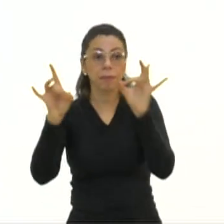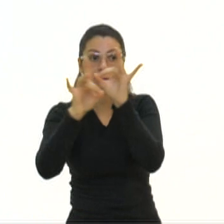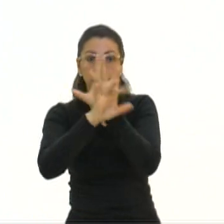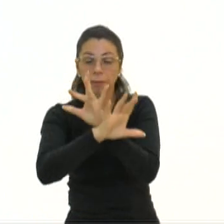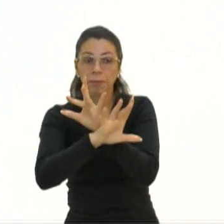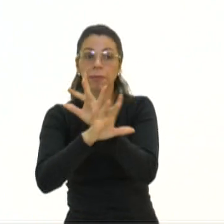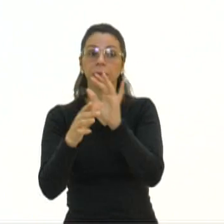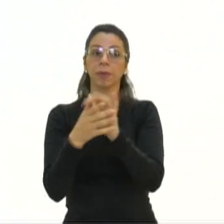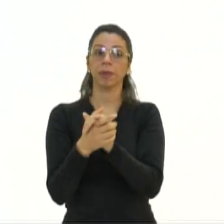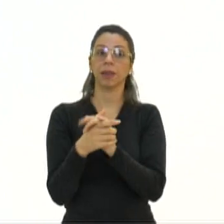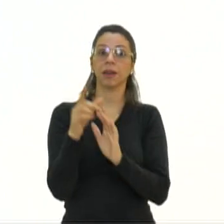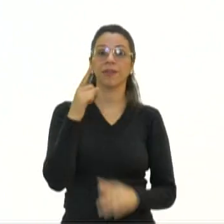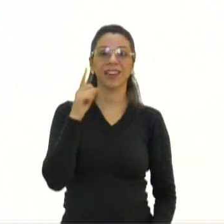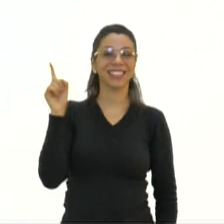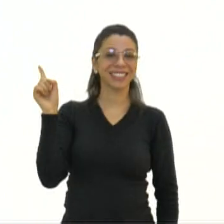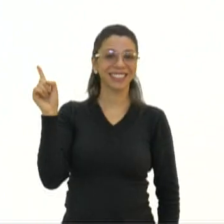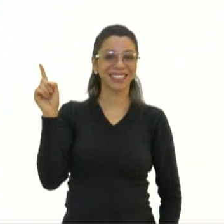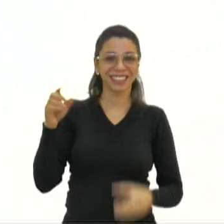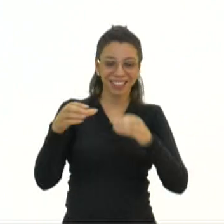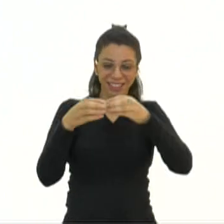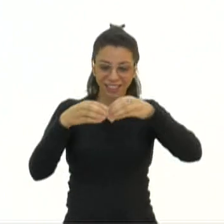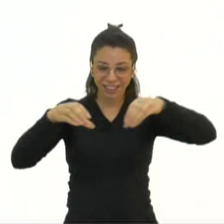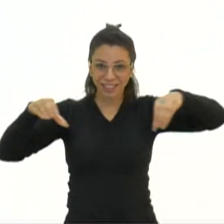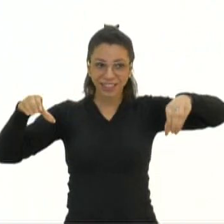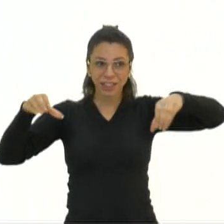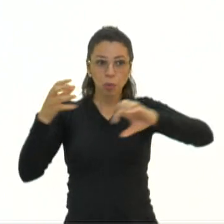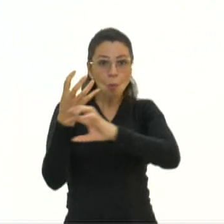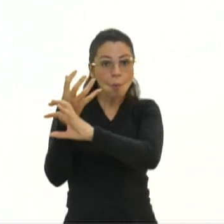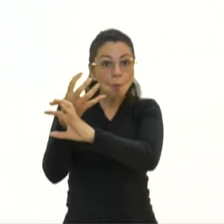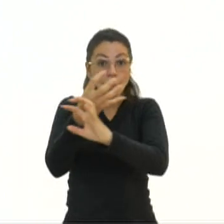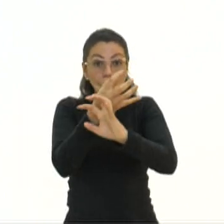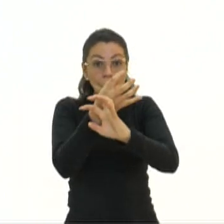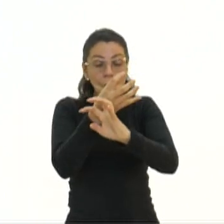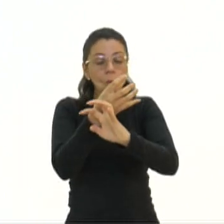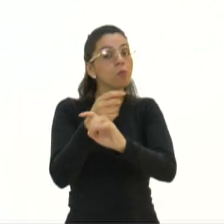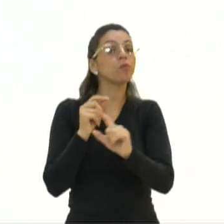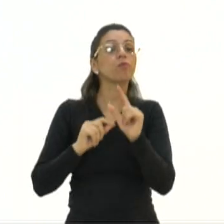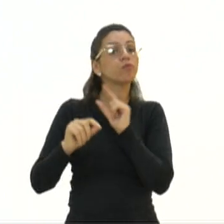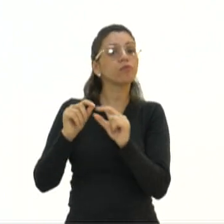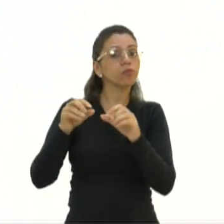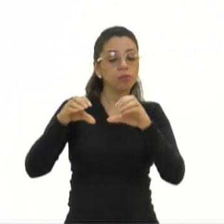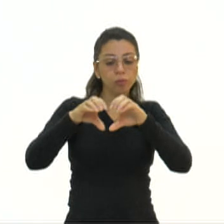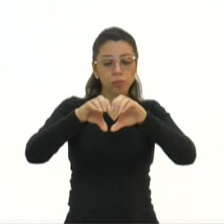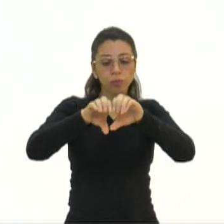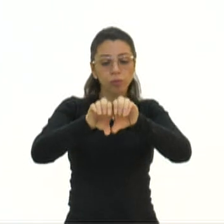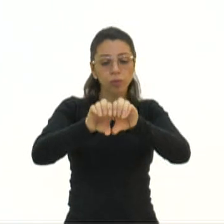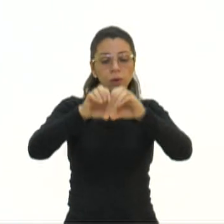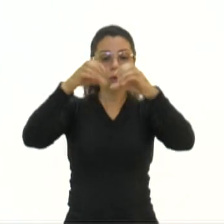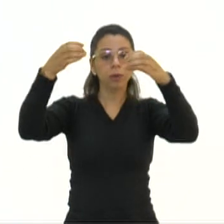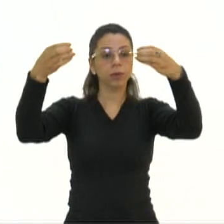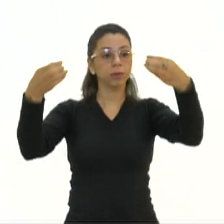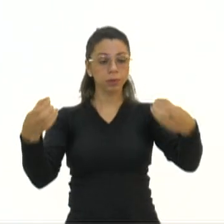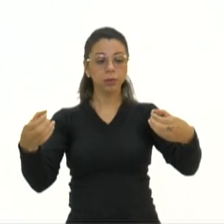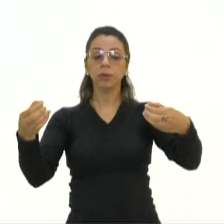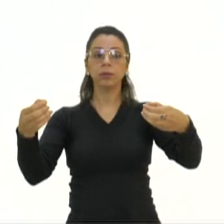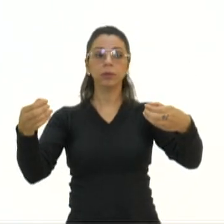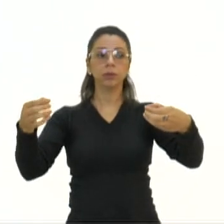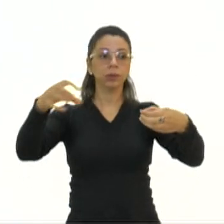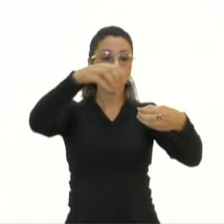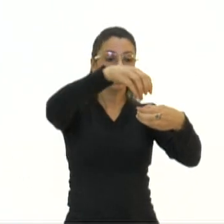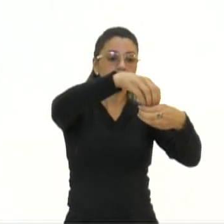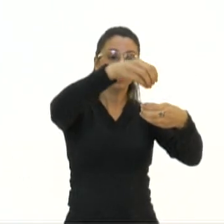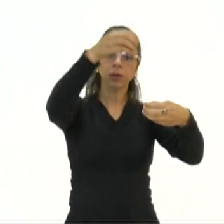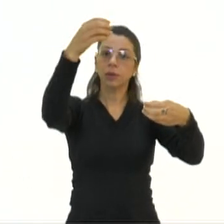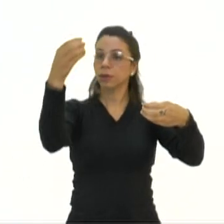ele vai amadurar e vai ficar assim, sequinho. E o que eles vão tirar de dentro desse fruto é essa